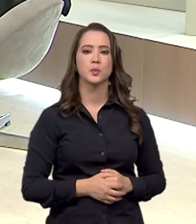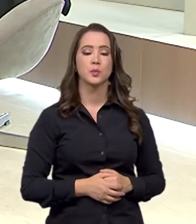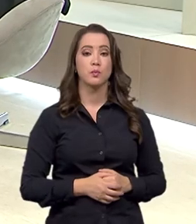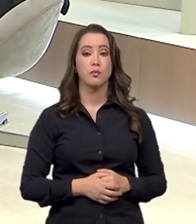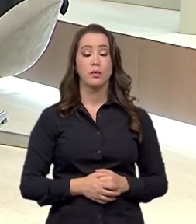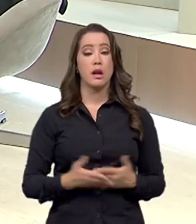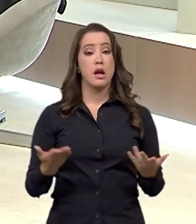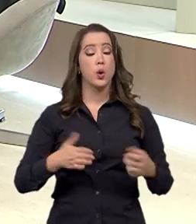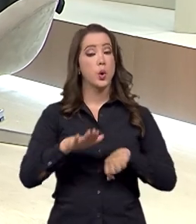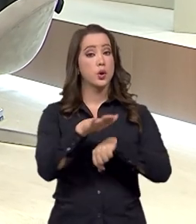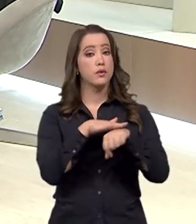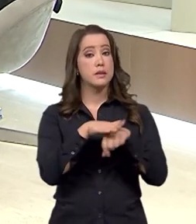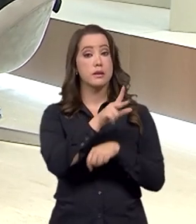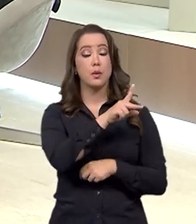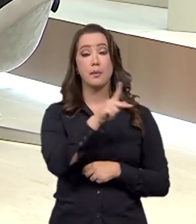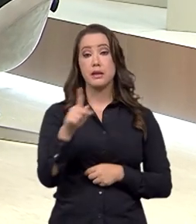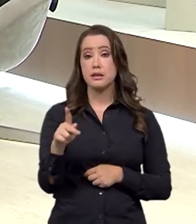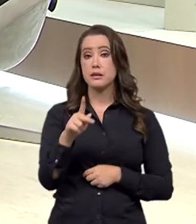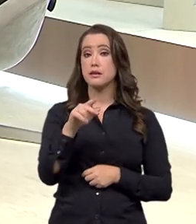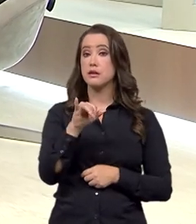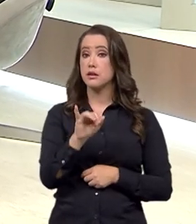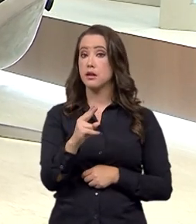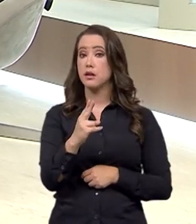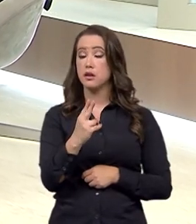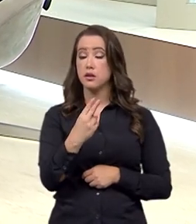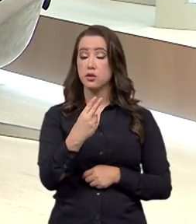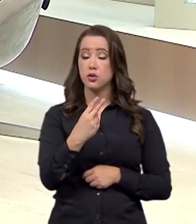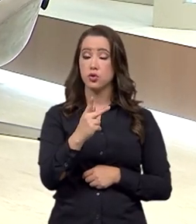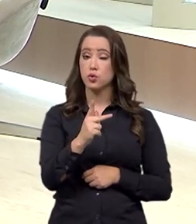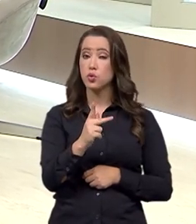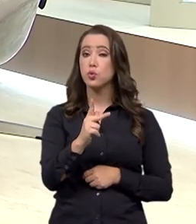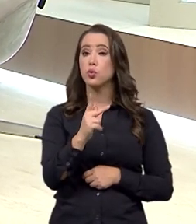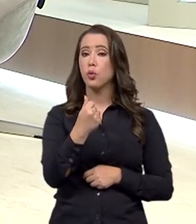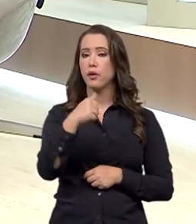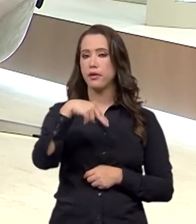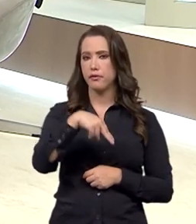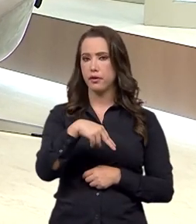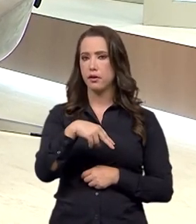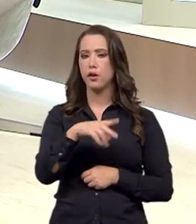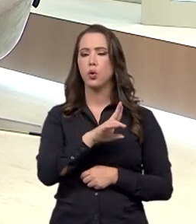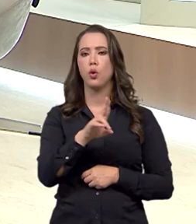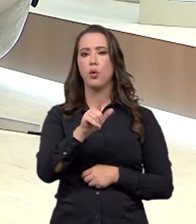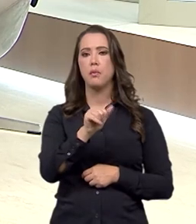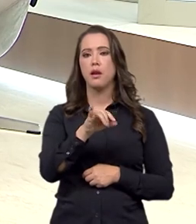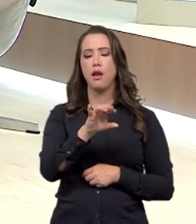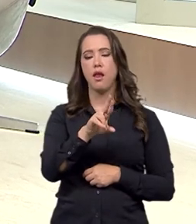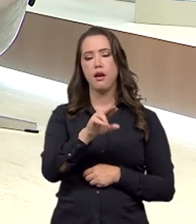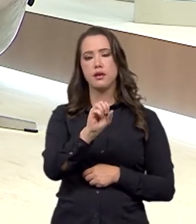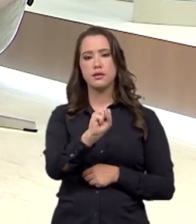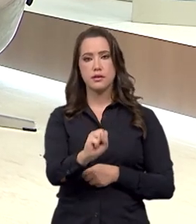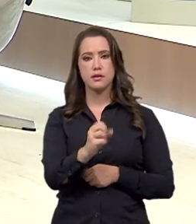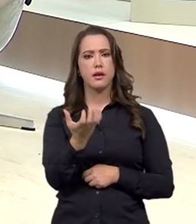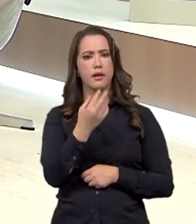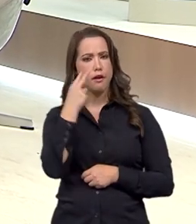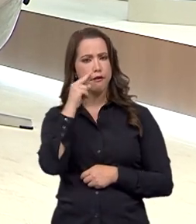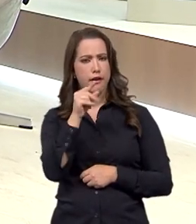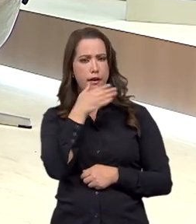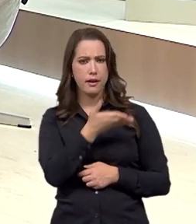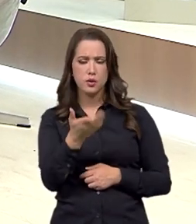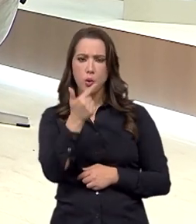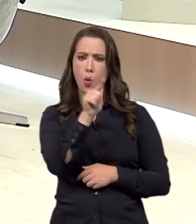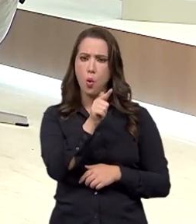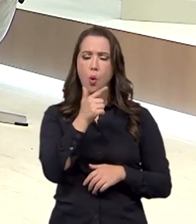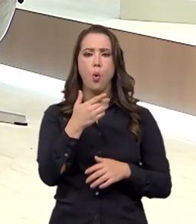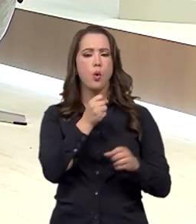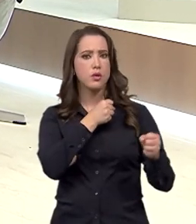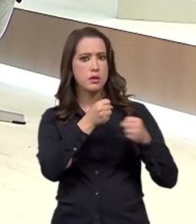Eu conversei com a presidente do IPHAN, Larissa Peixoto. Se você quiser rever esta ou outras entrevistas, siga as nossas redes sociais